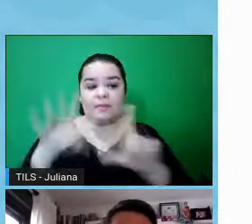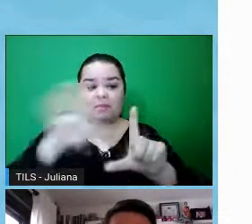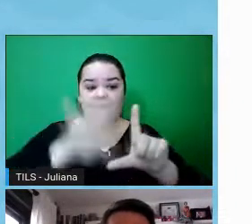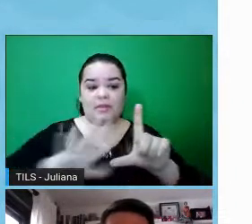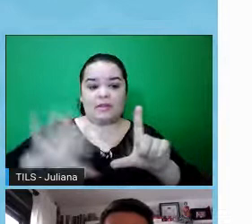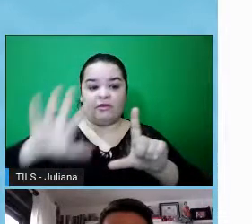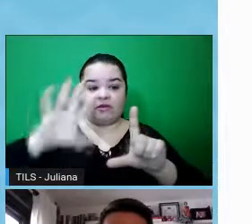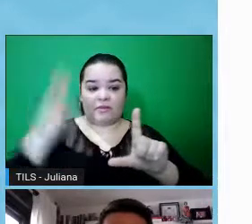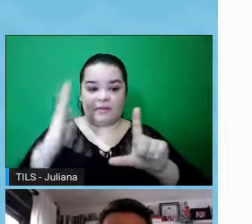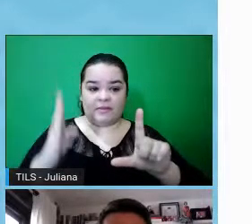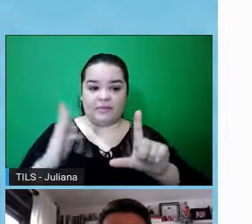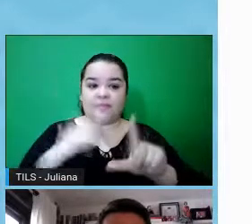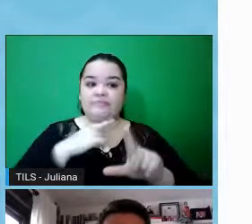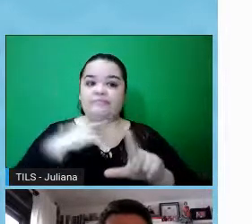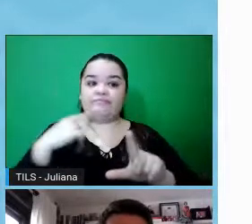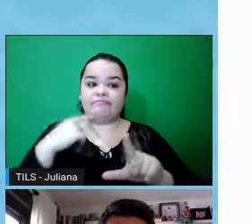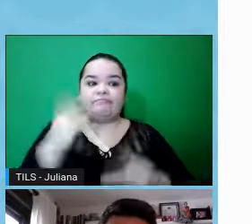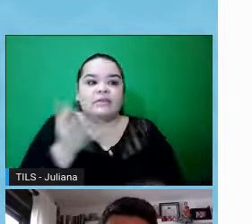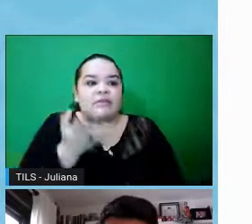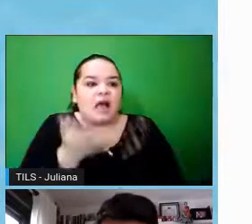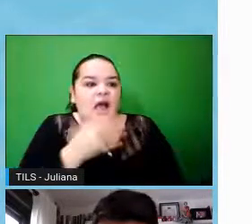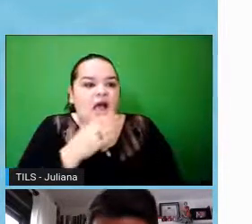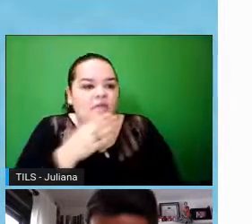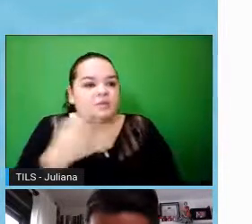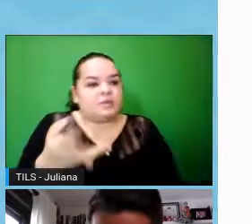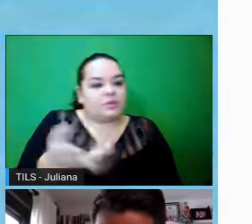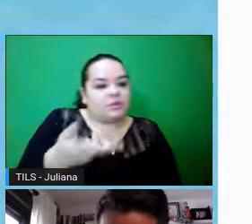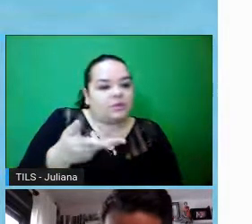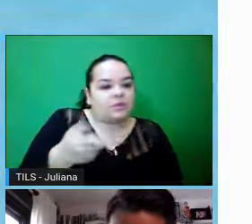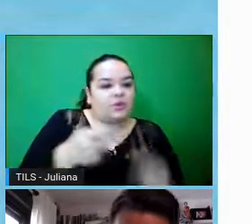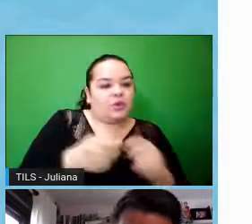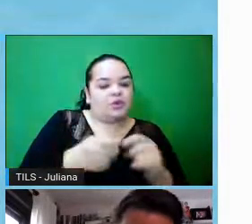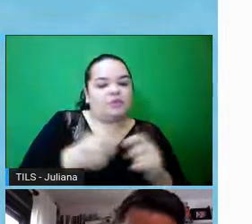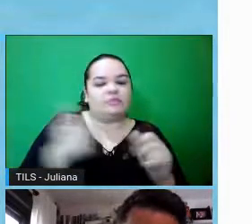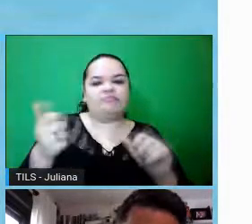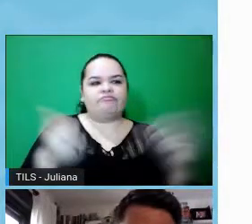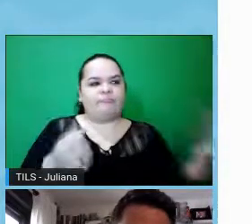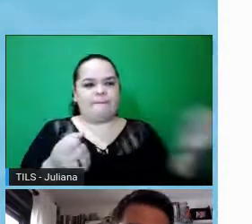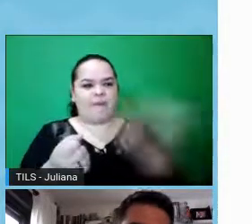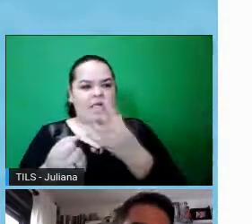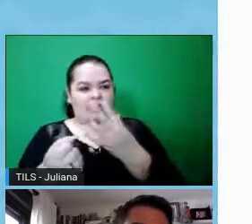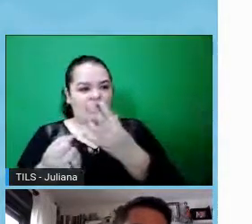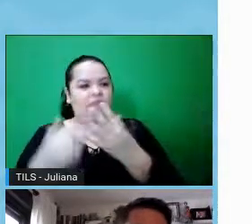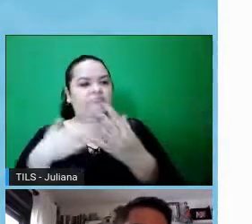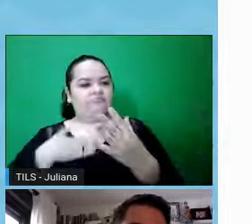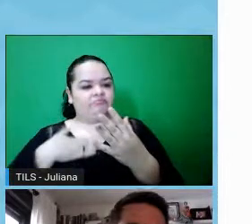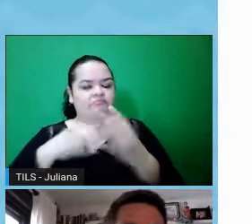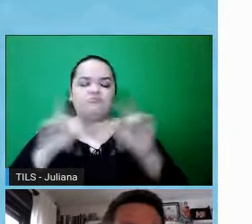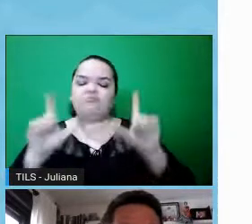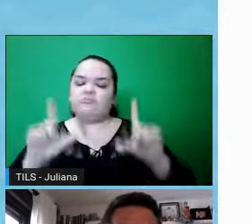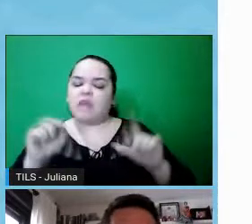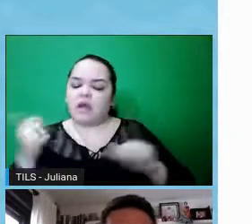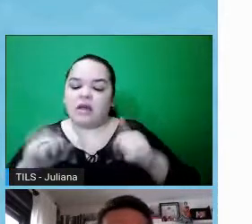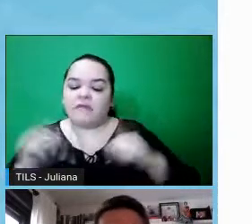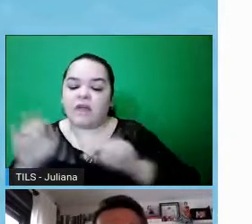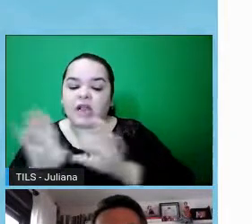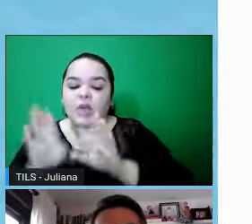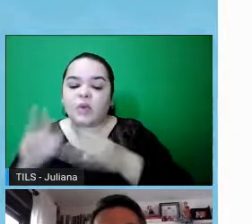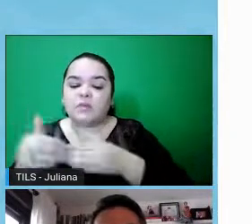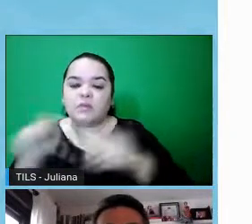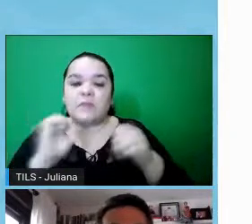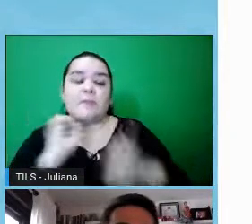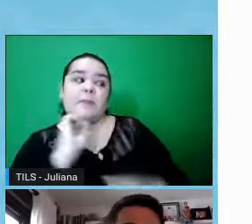cumpridos, então, isso deu muita agilidade à plataforma, os protocolos hoje, eles são avaliados num período de tempo bastante viável,